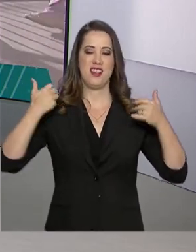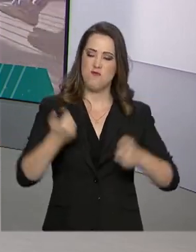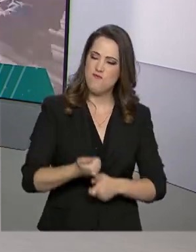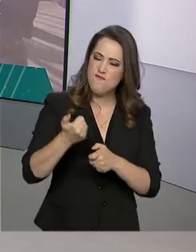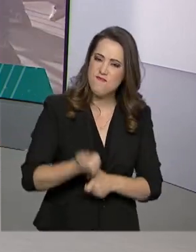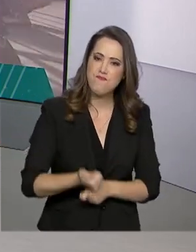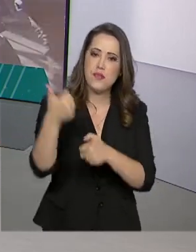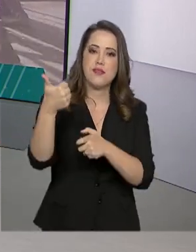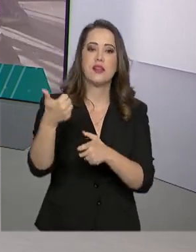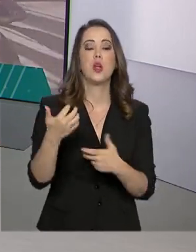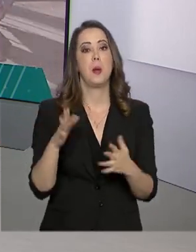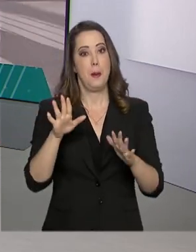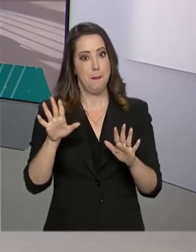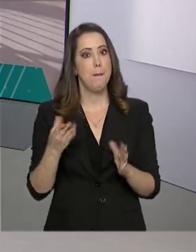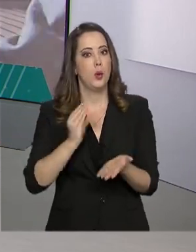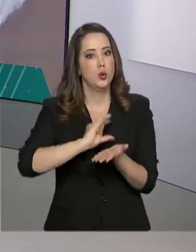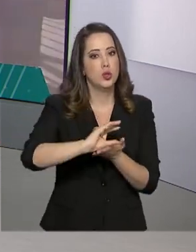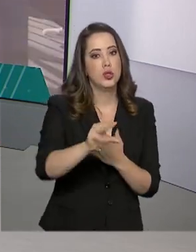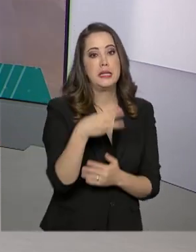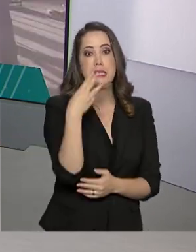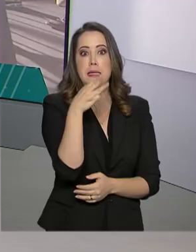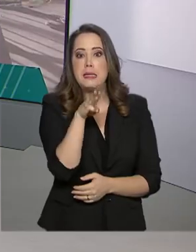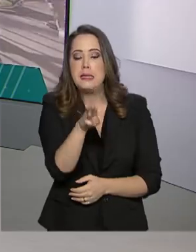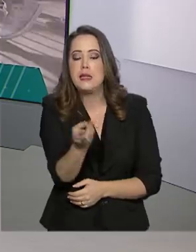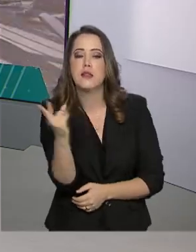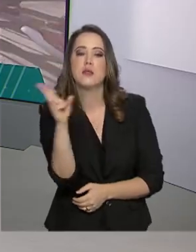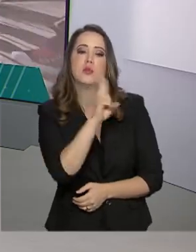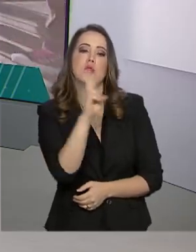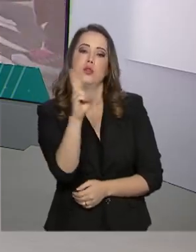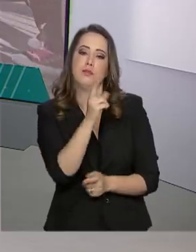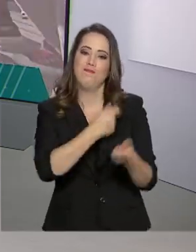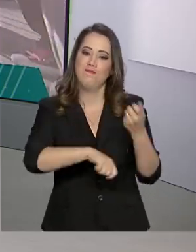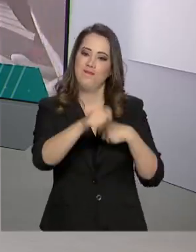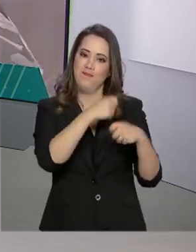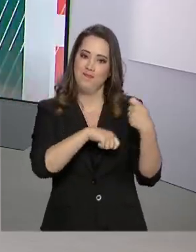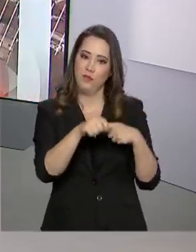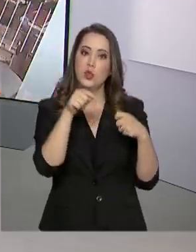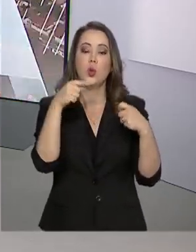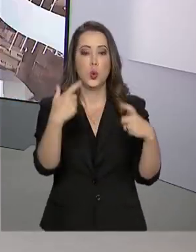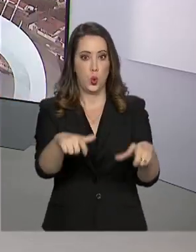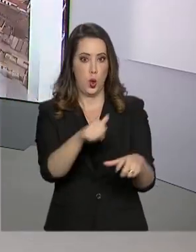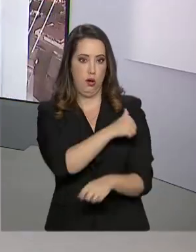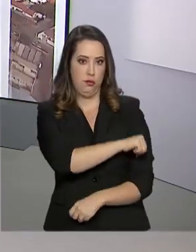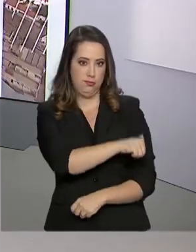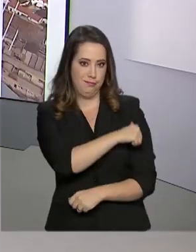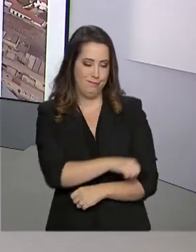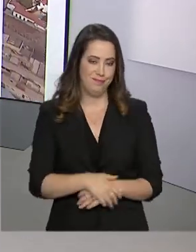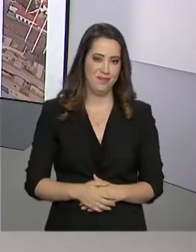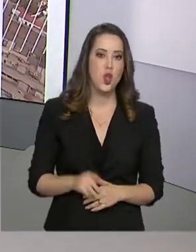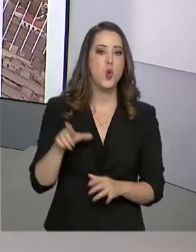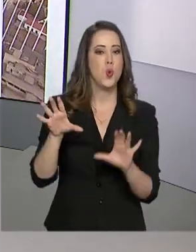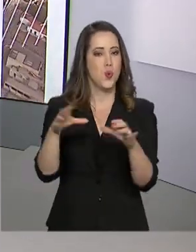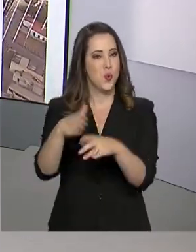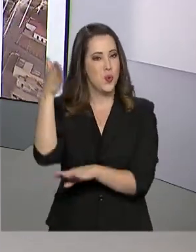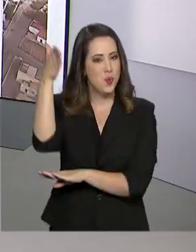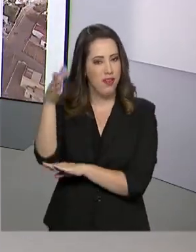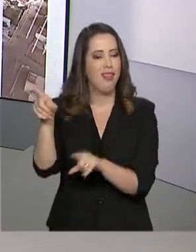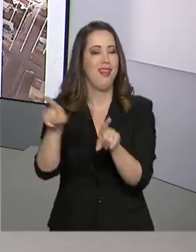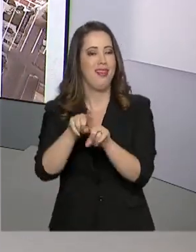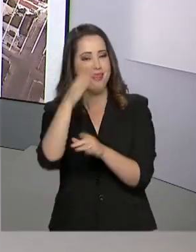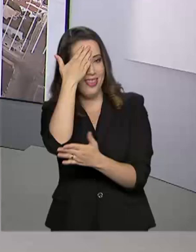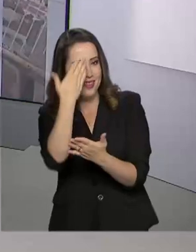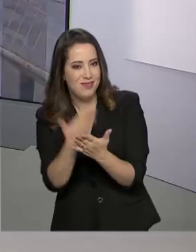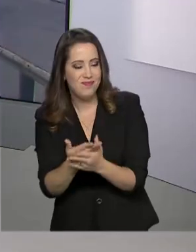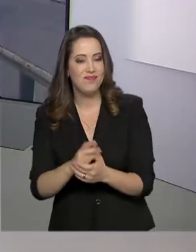movimentação pode injetar aproximadamente 3 milhões de reais na economia do município. E o setor hoteleiro também está